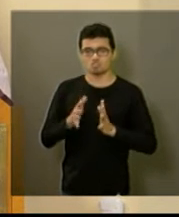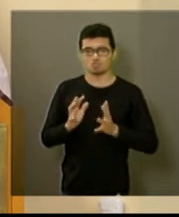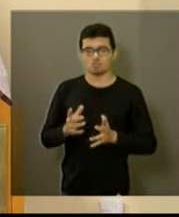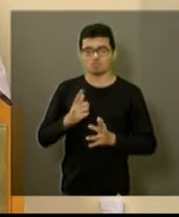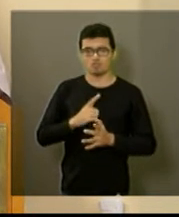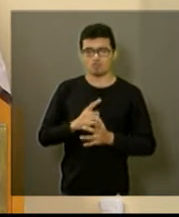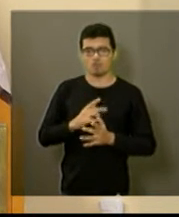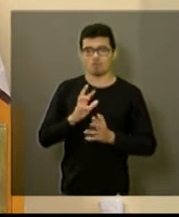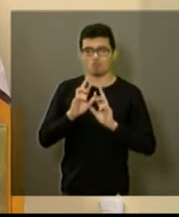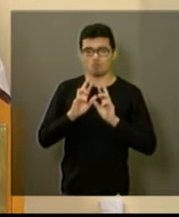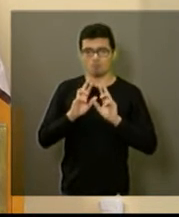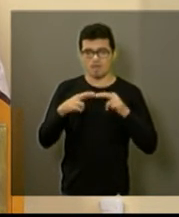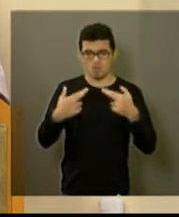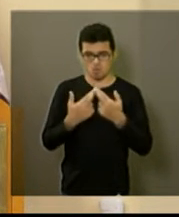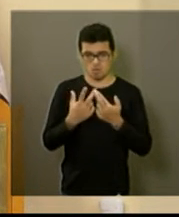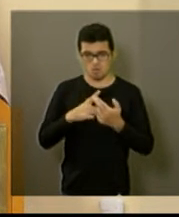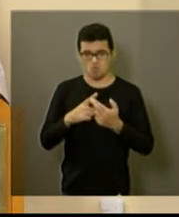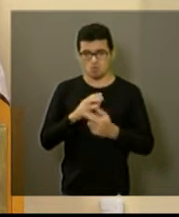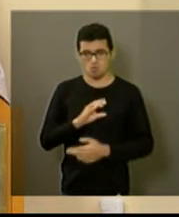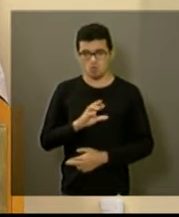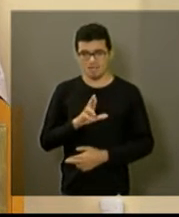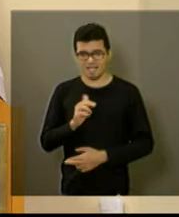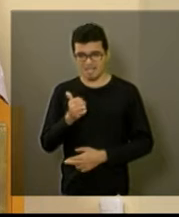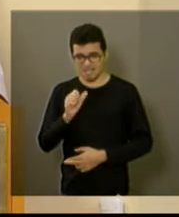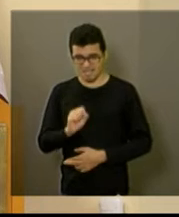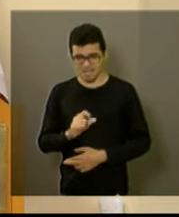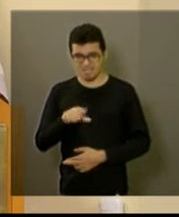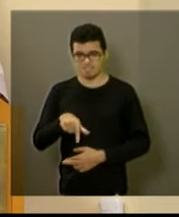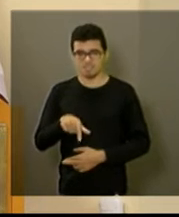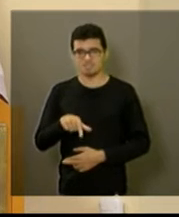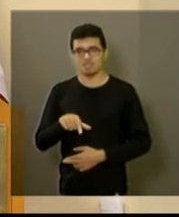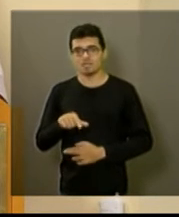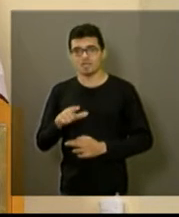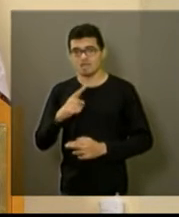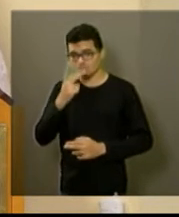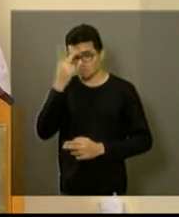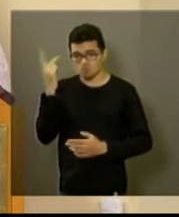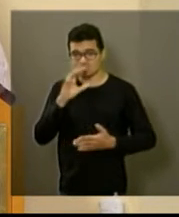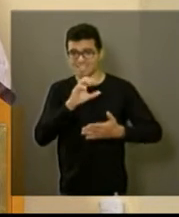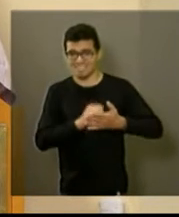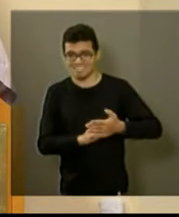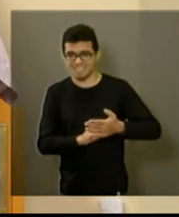Cruzeiro do Sul, as pessoas não tinham cadastro na Secretaria de Habitação,